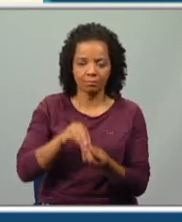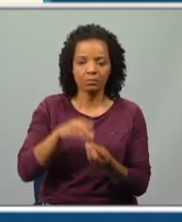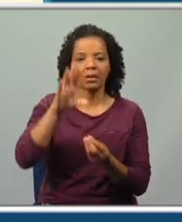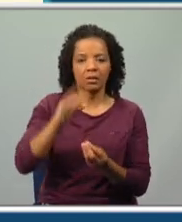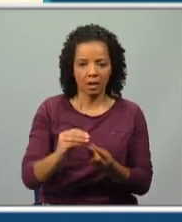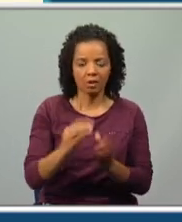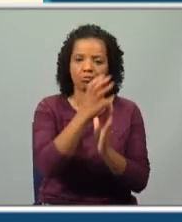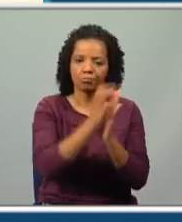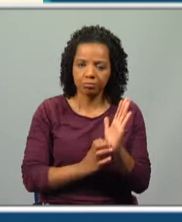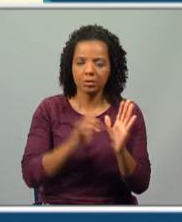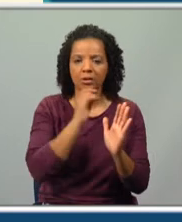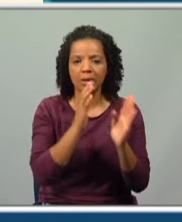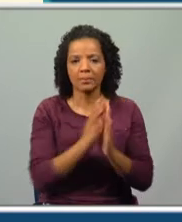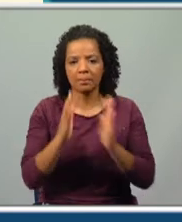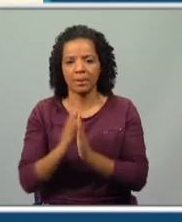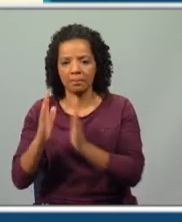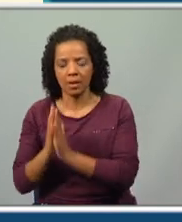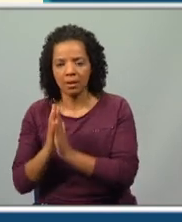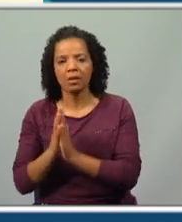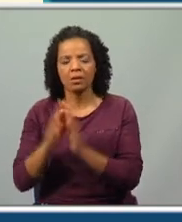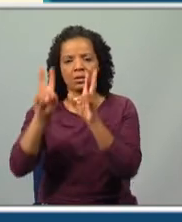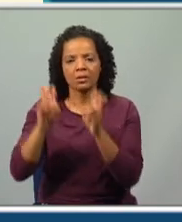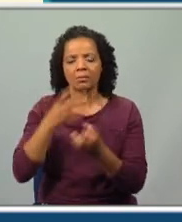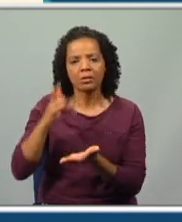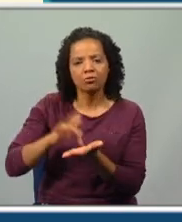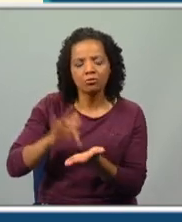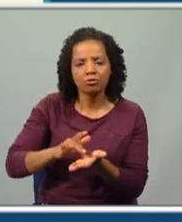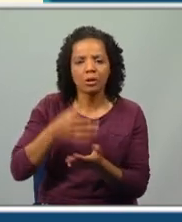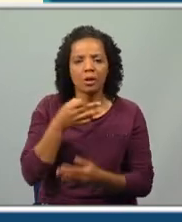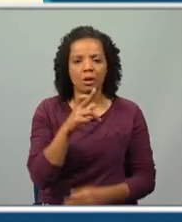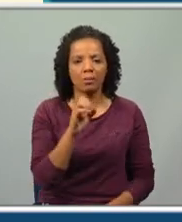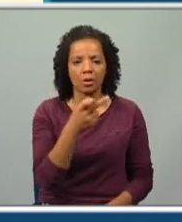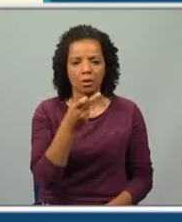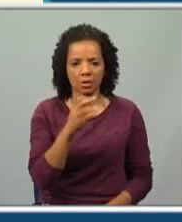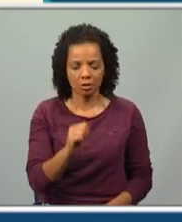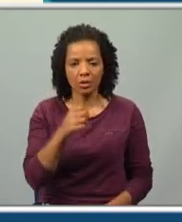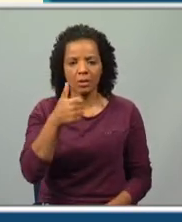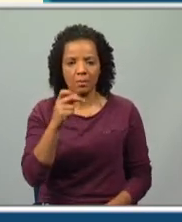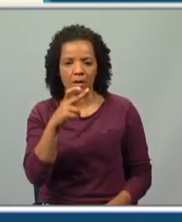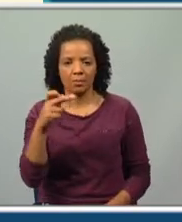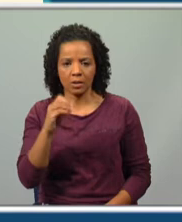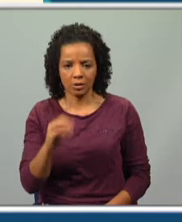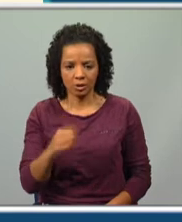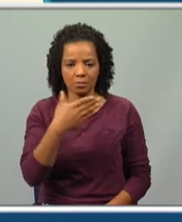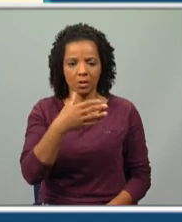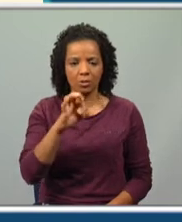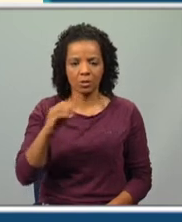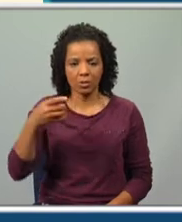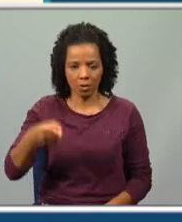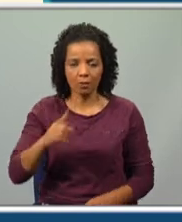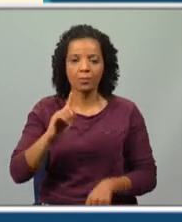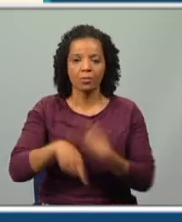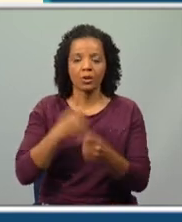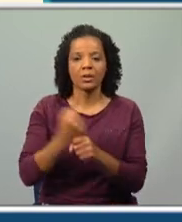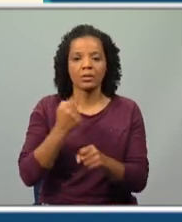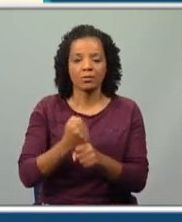artigos que serão reunidos no volume Prosas Bárbaras, em 1909. Decidiu entrar para o serviço